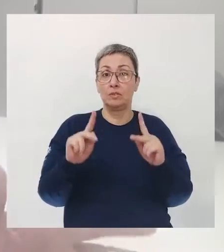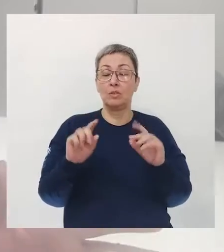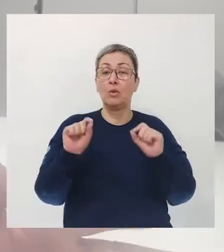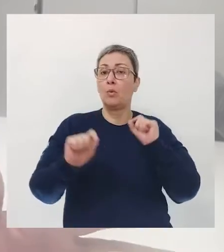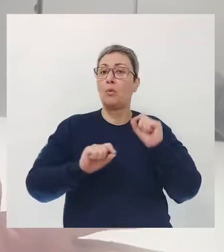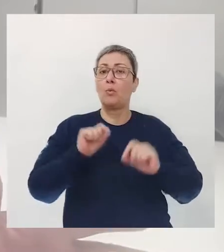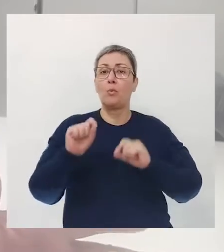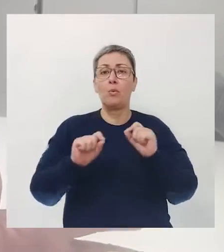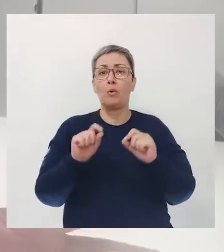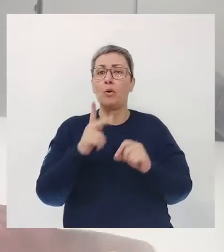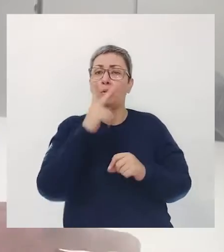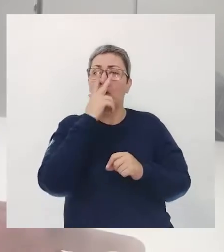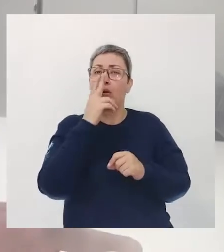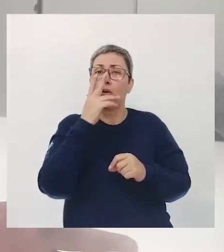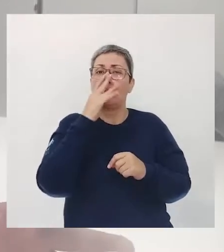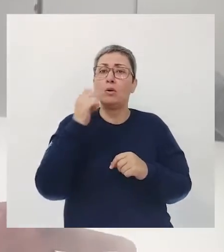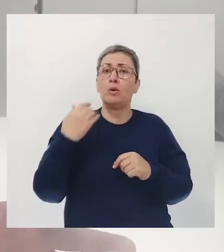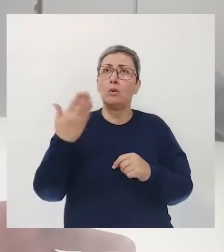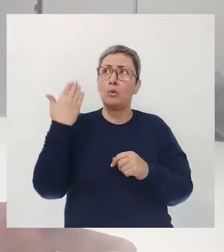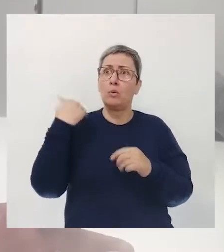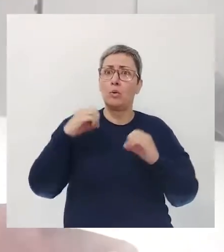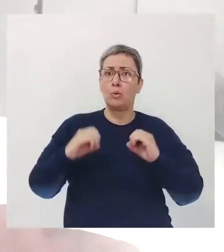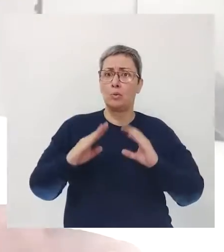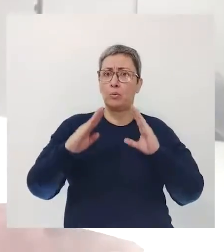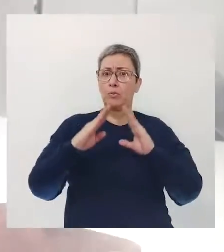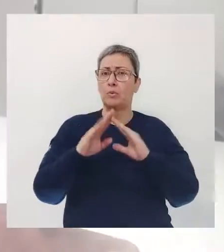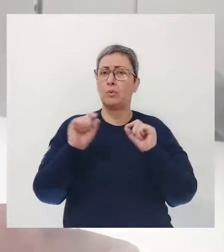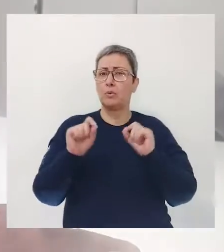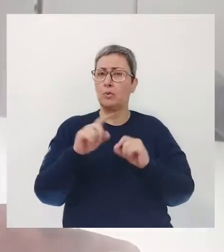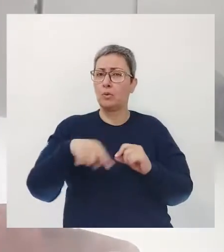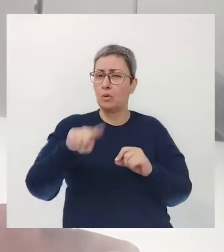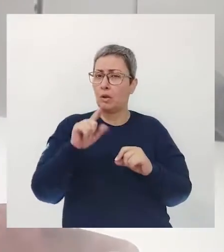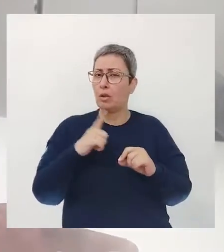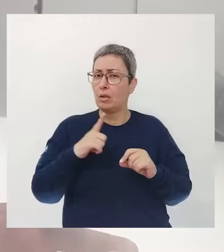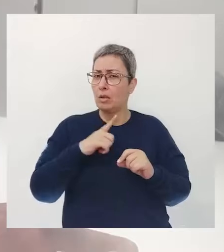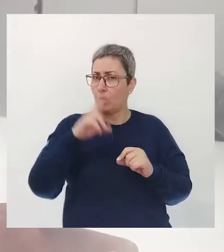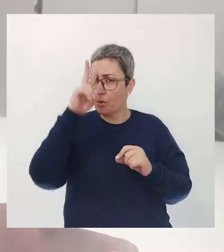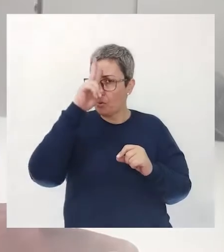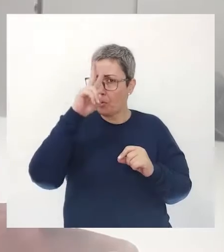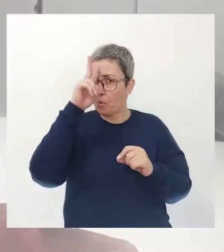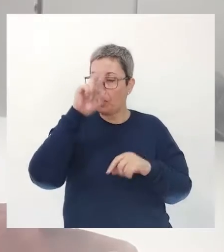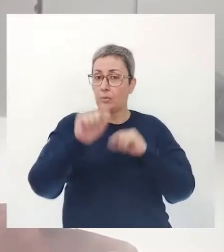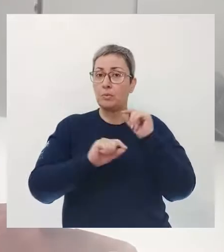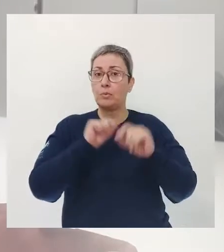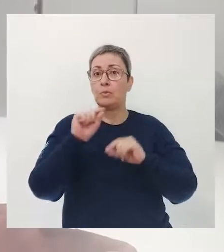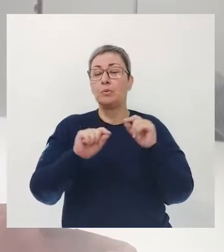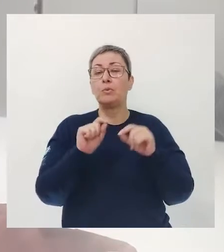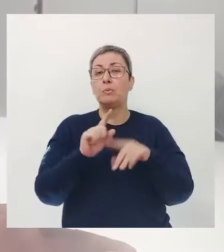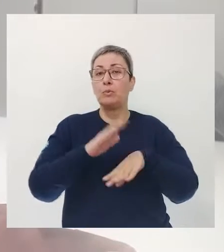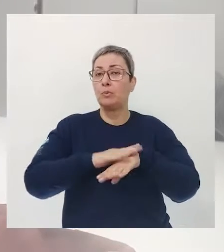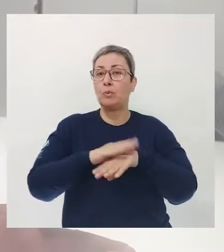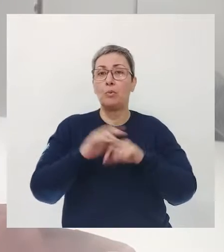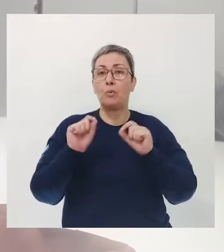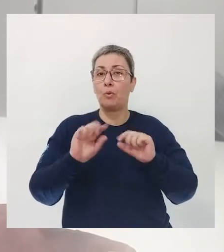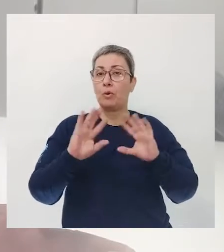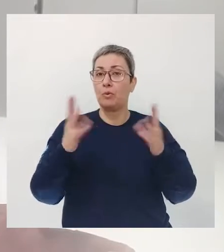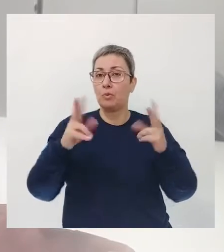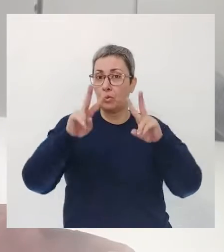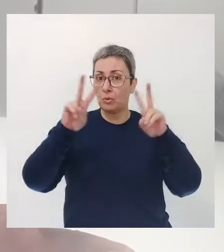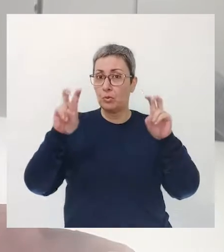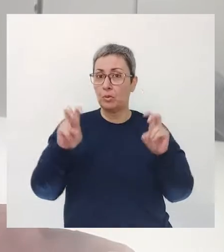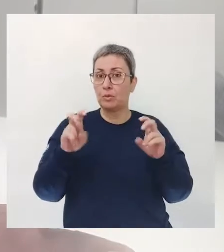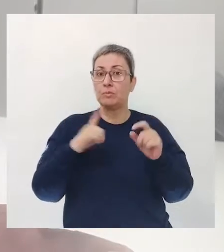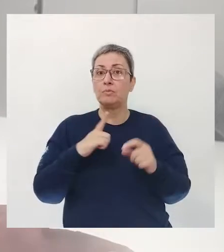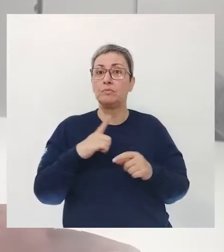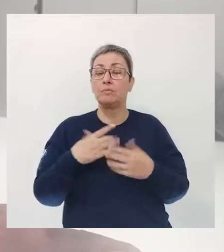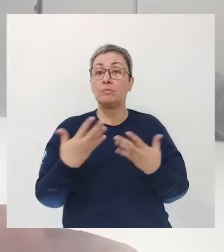O que você achou do nosso último programa? Vocês estão lembrados aí como é que foi o assunto